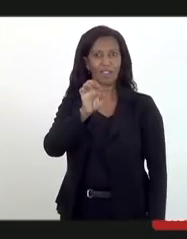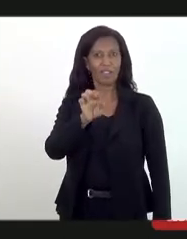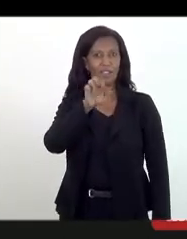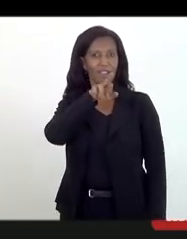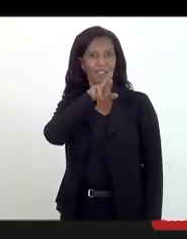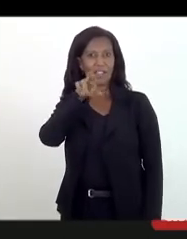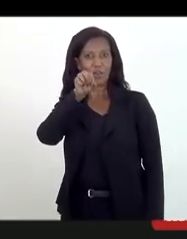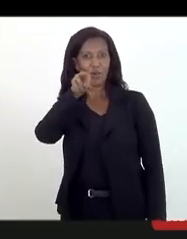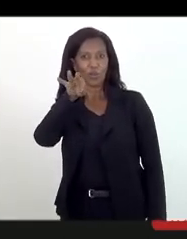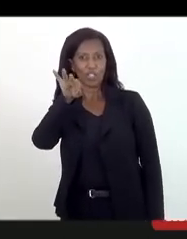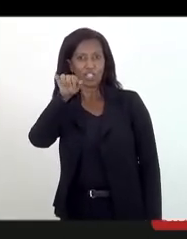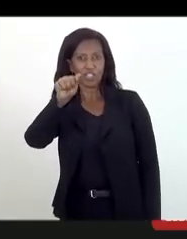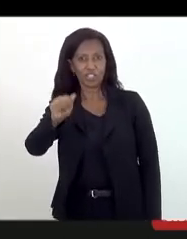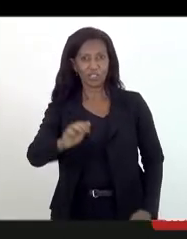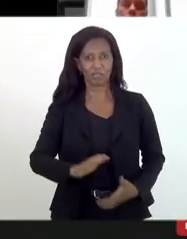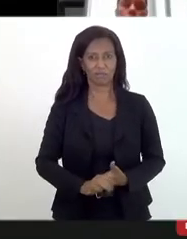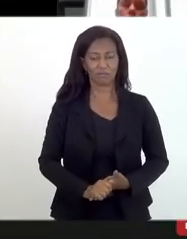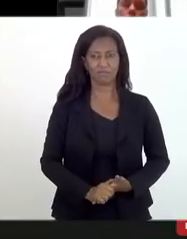Ninguém.